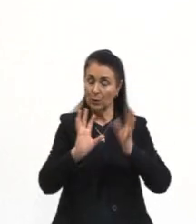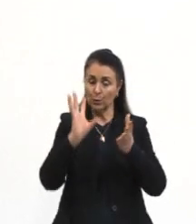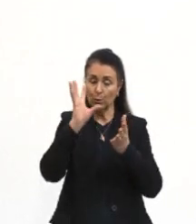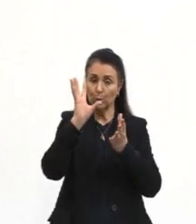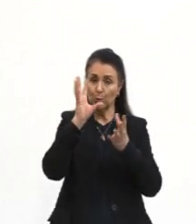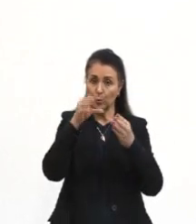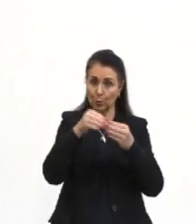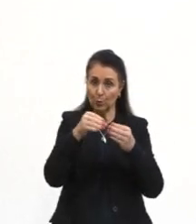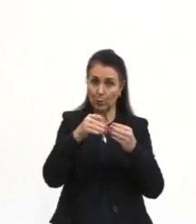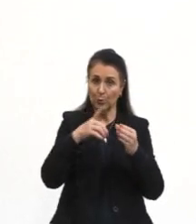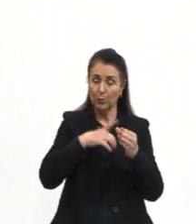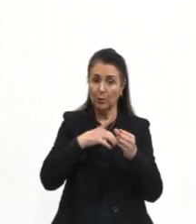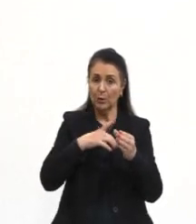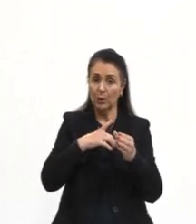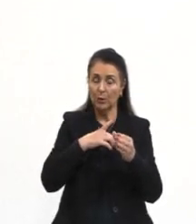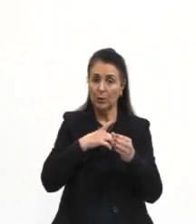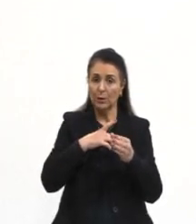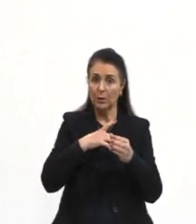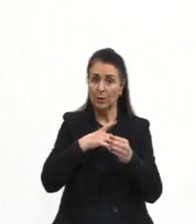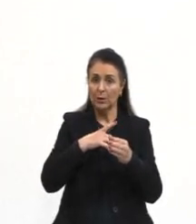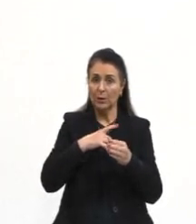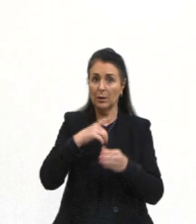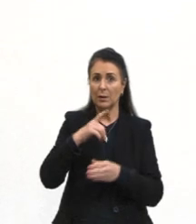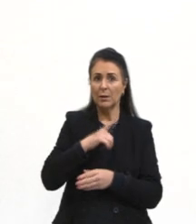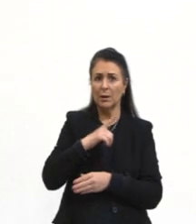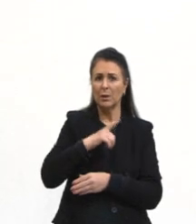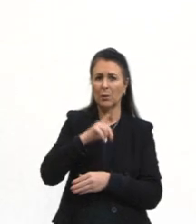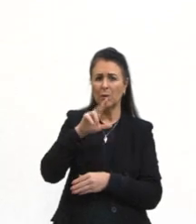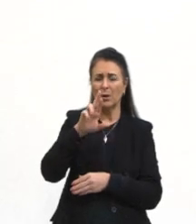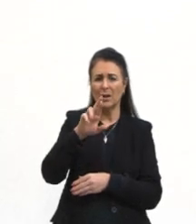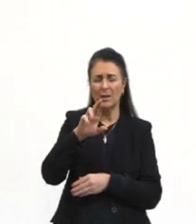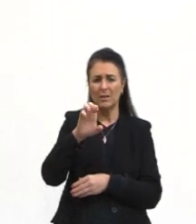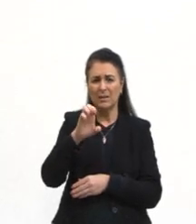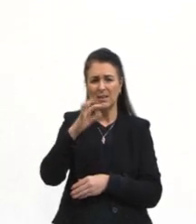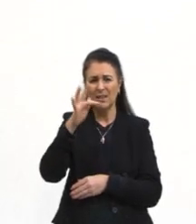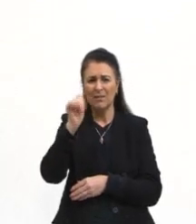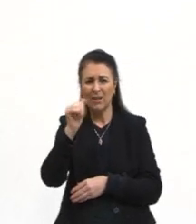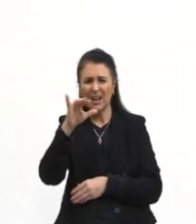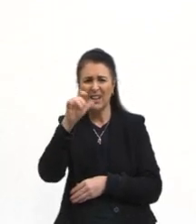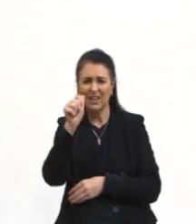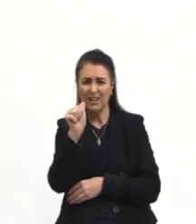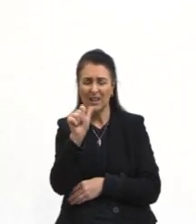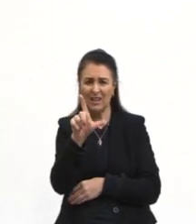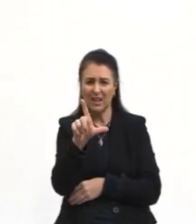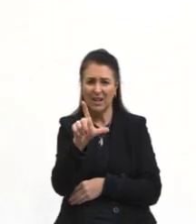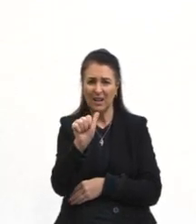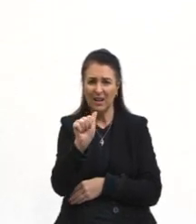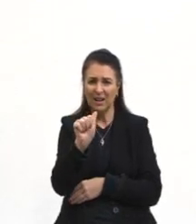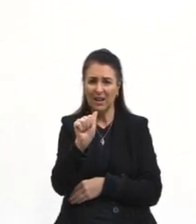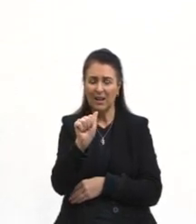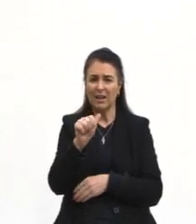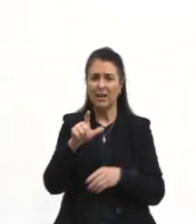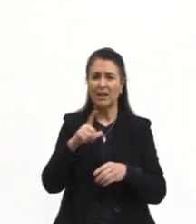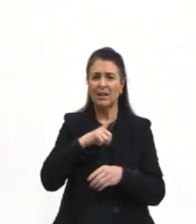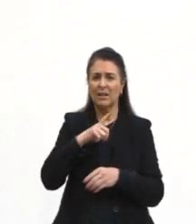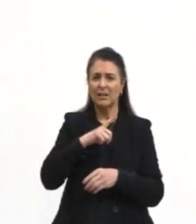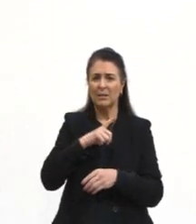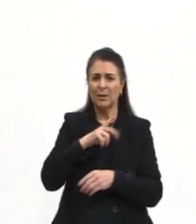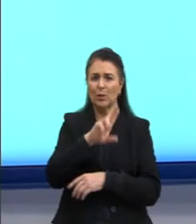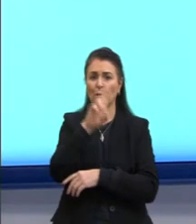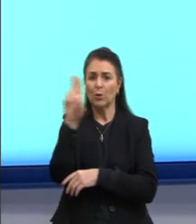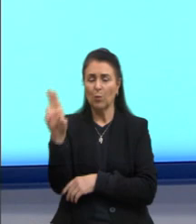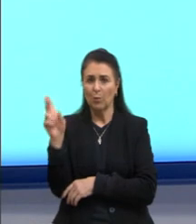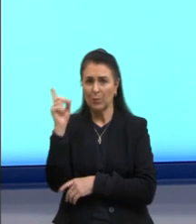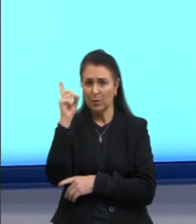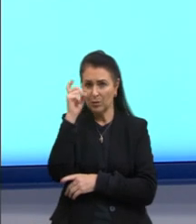Nós temos os rinocephalia. A ordem rinocephalia. Que nome,